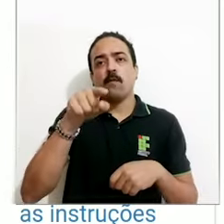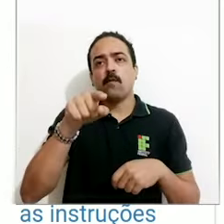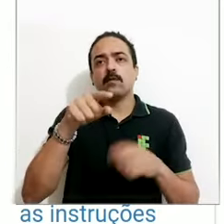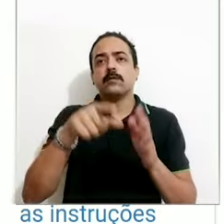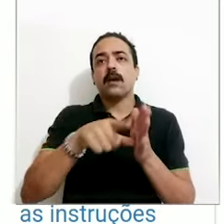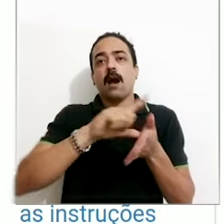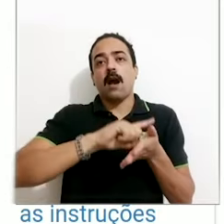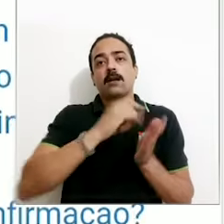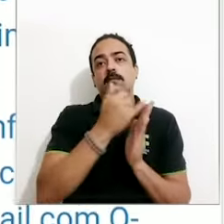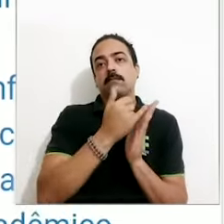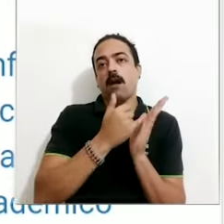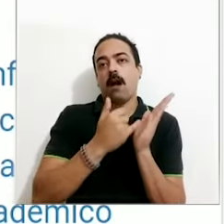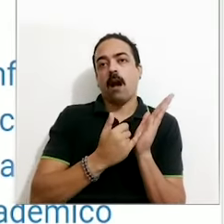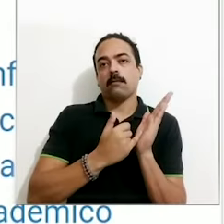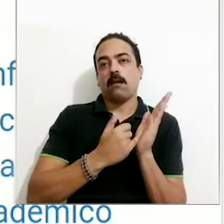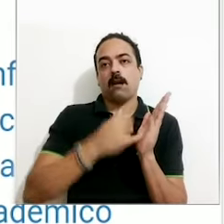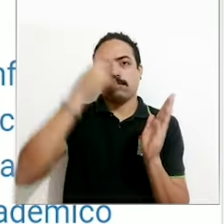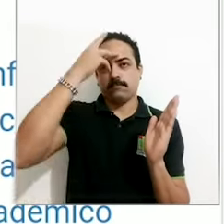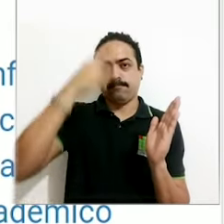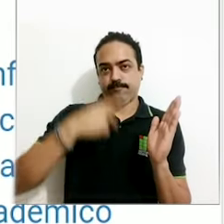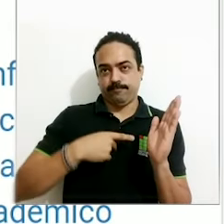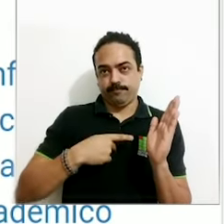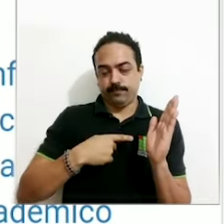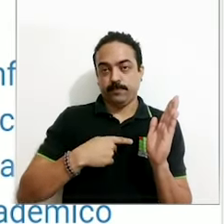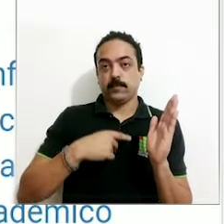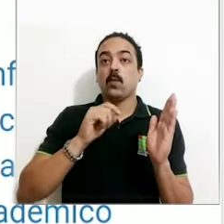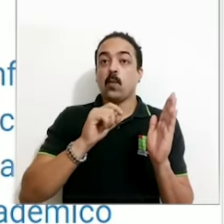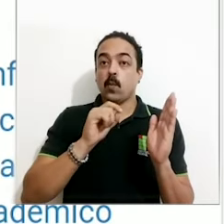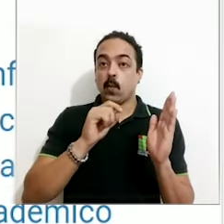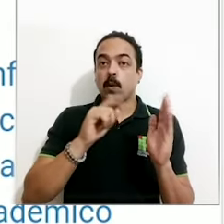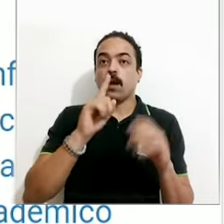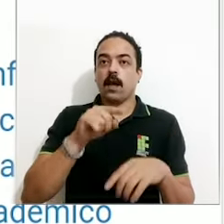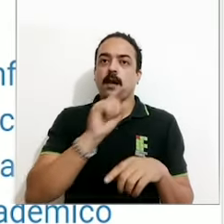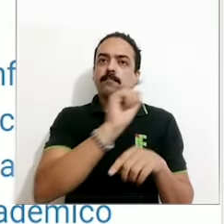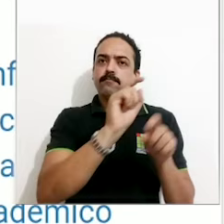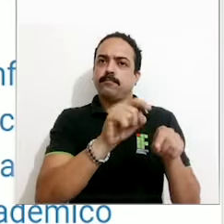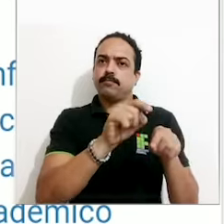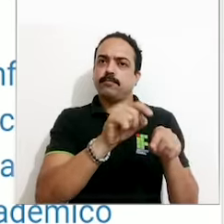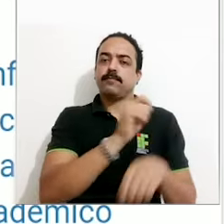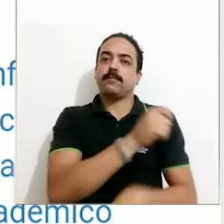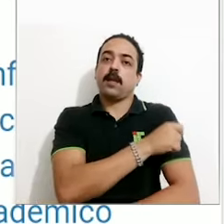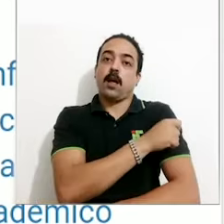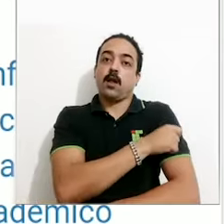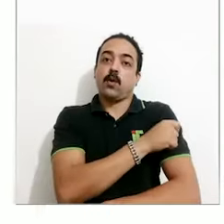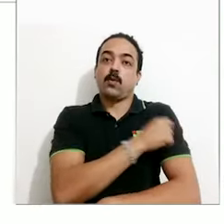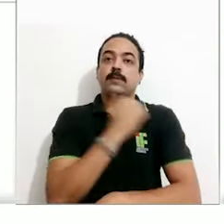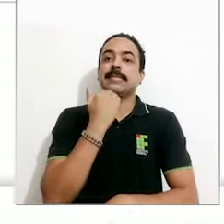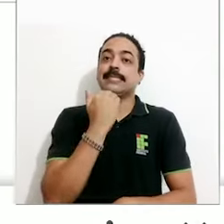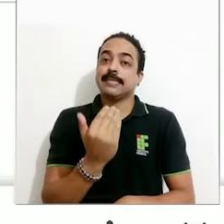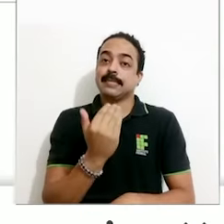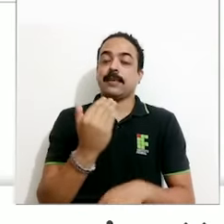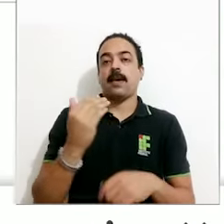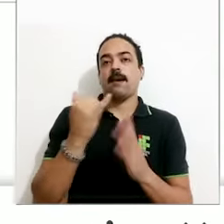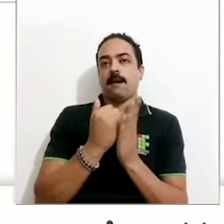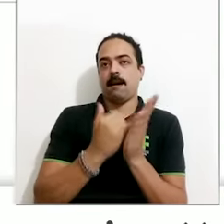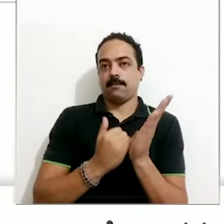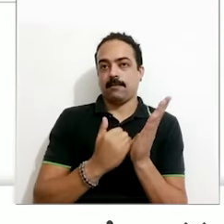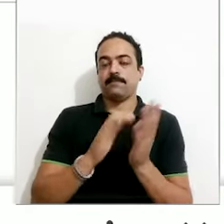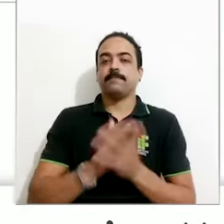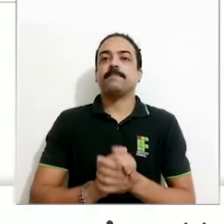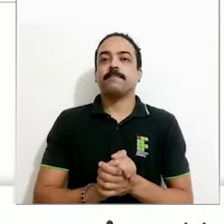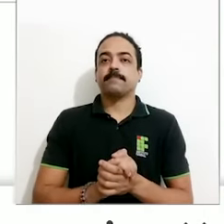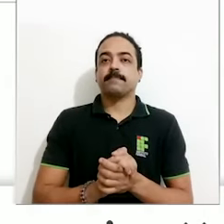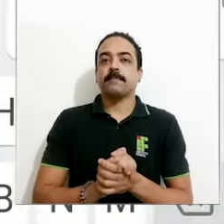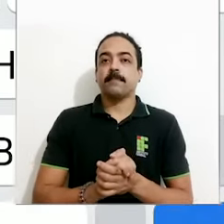prévio cadastro. Neste caso, você deve clicar em é aluno e não tem cadastro. Em seguida,